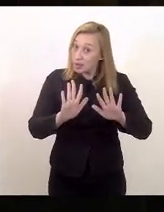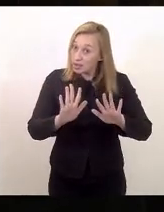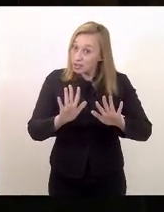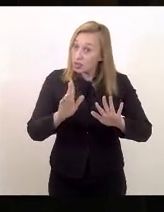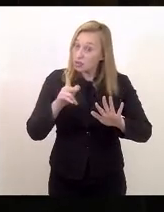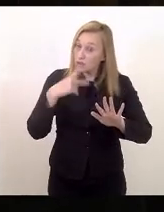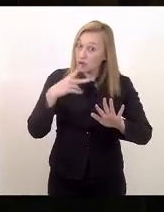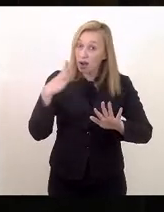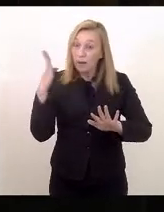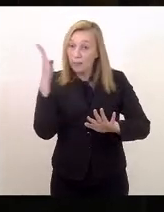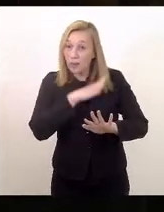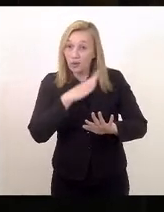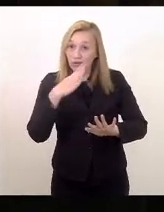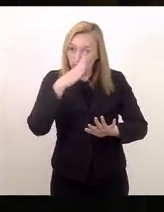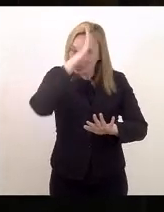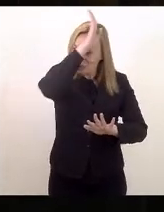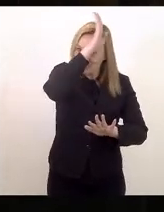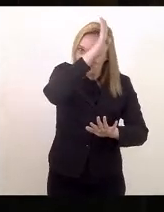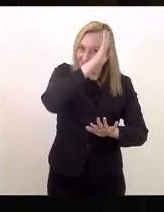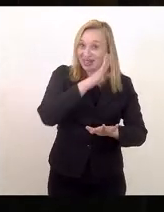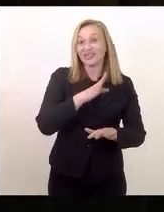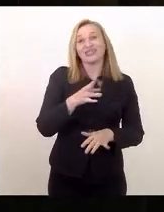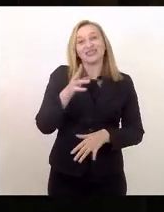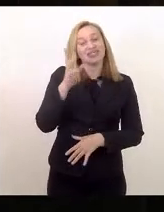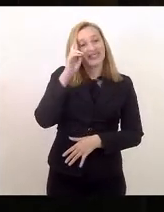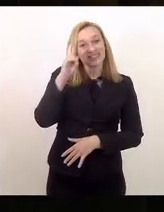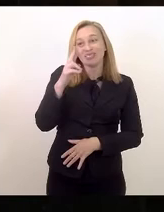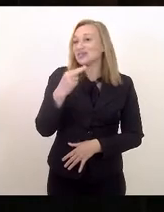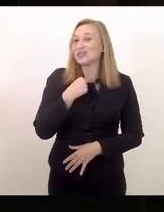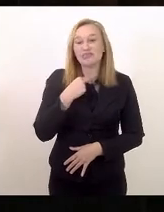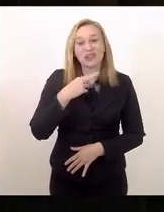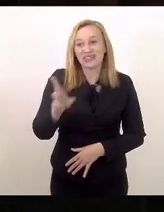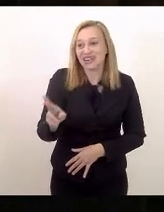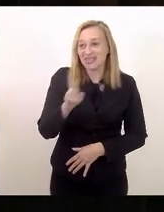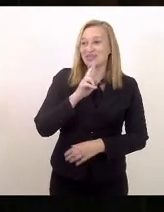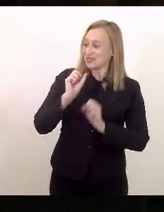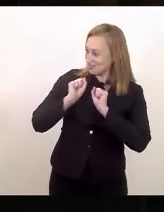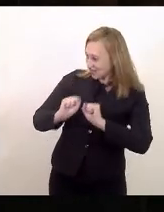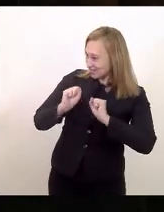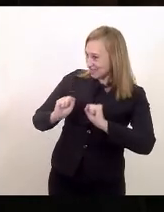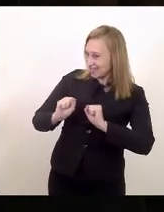mal do Bolsonaro e de Vossa Excelência, porque, se eu não, Vossa Excelência não pode responder. Pode ser?